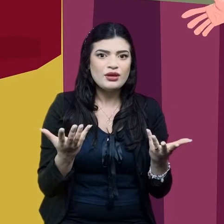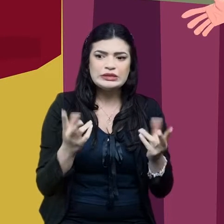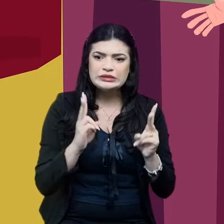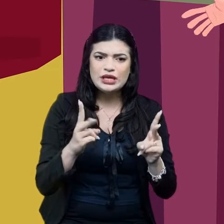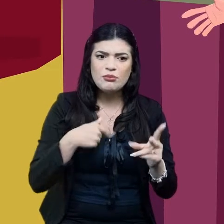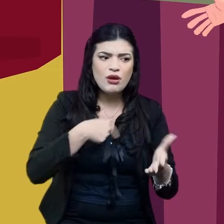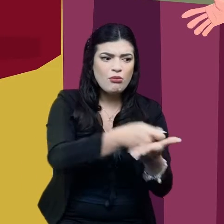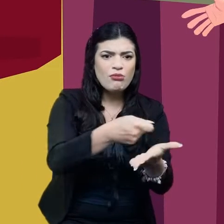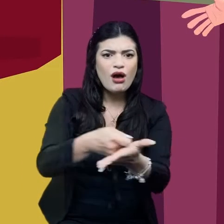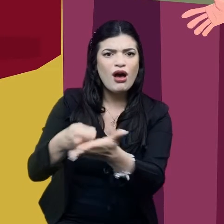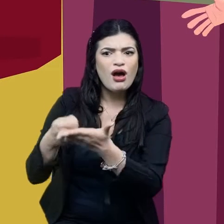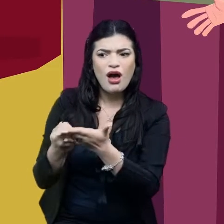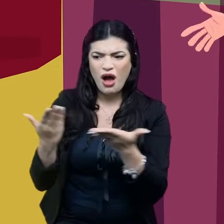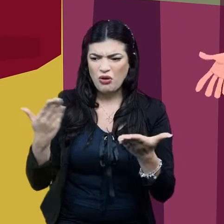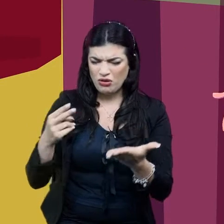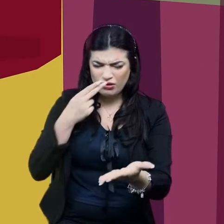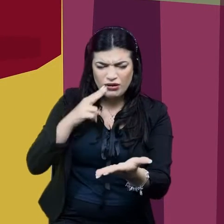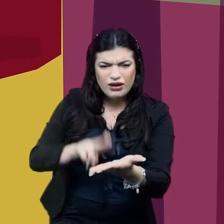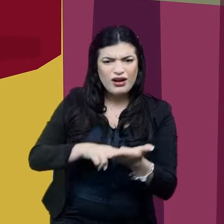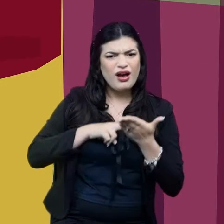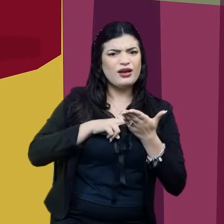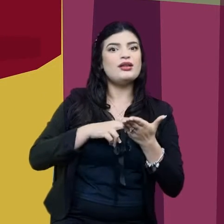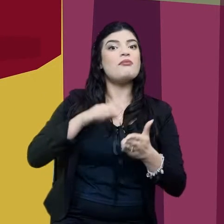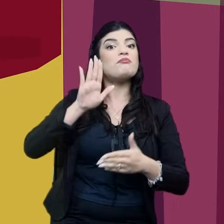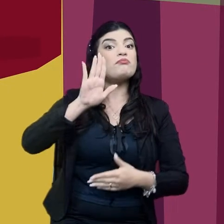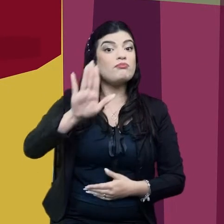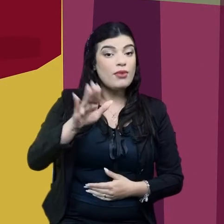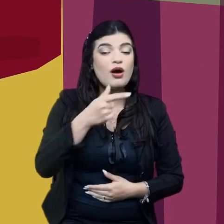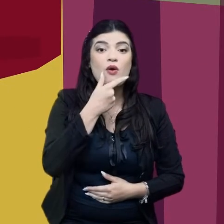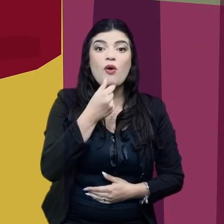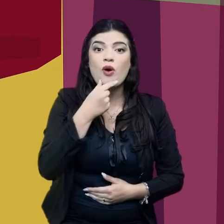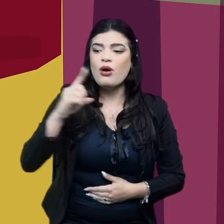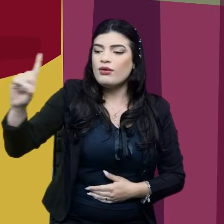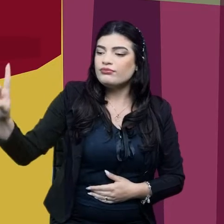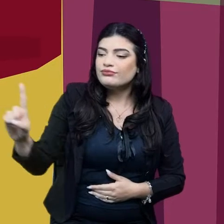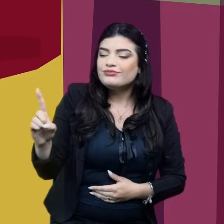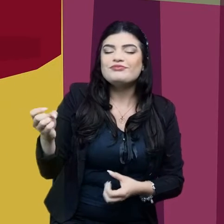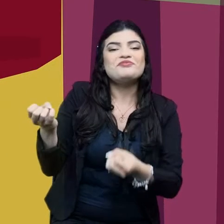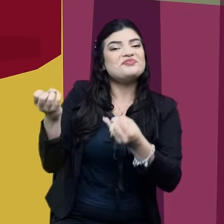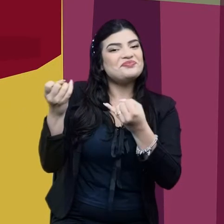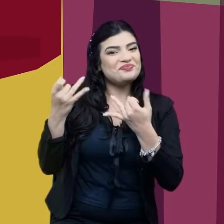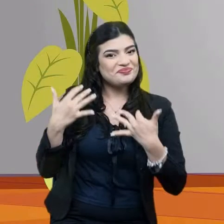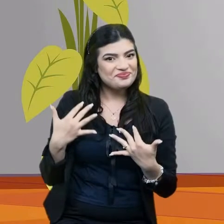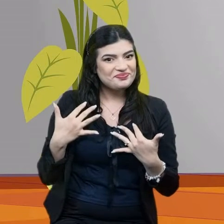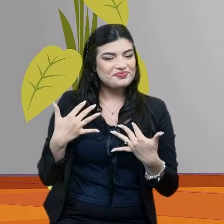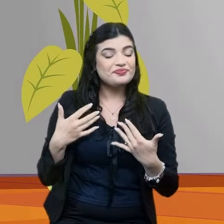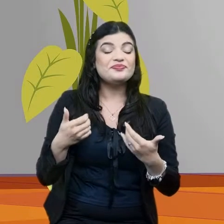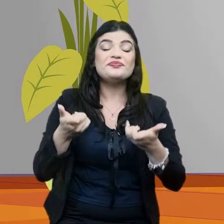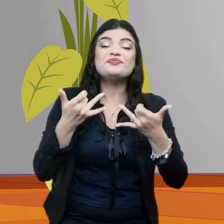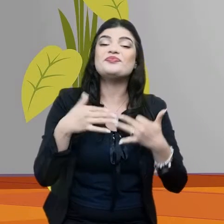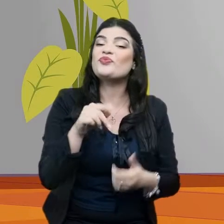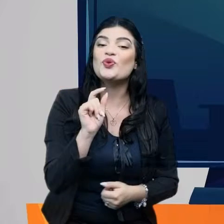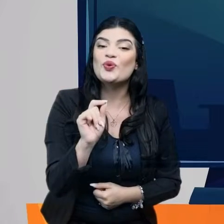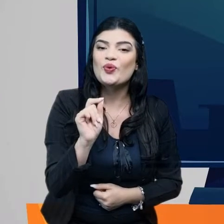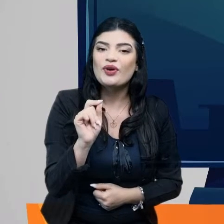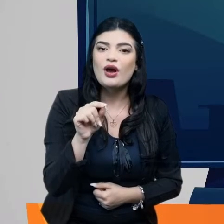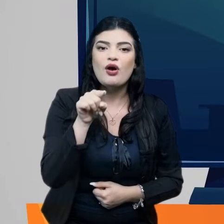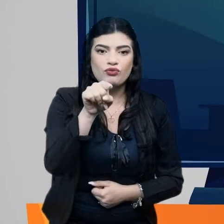Nunca devi nada a ninguém nessa vida. Mas lá no fórum, um menino muito bom me explicou tudinho, ele disse.